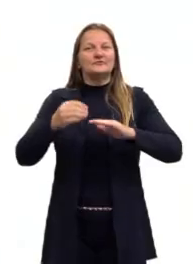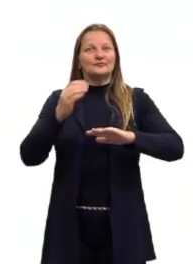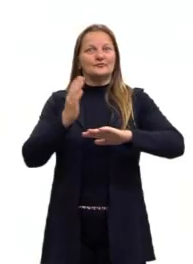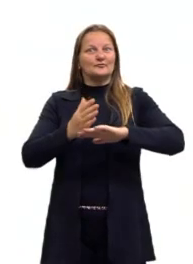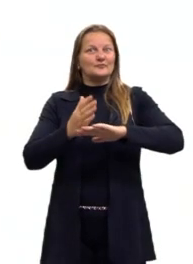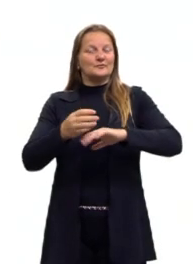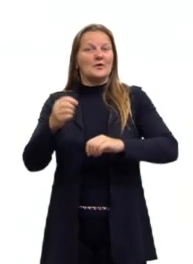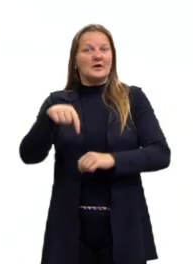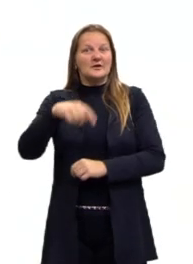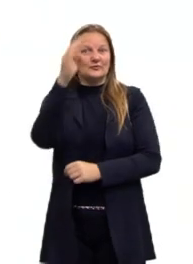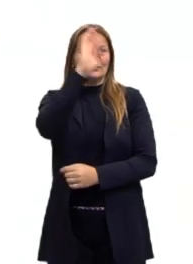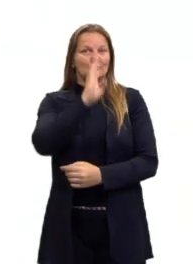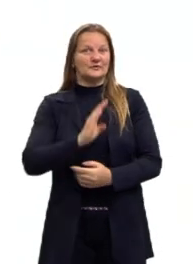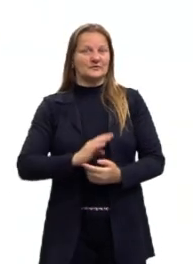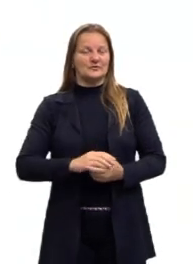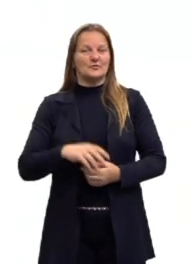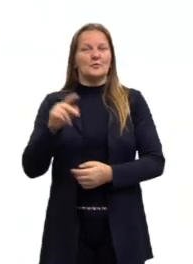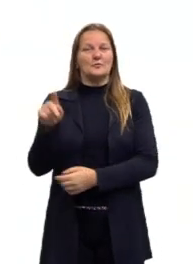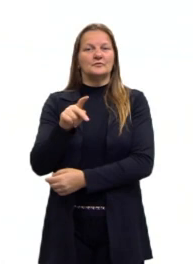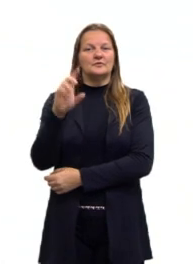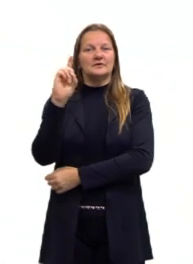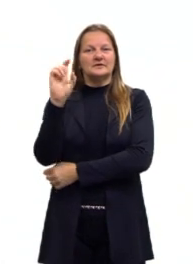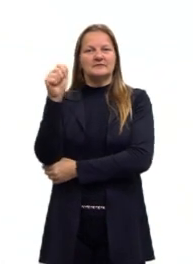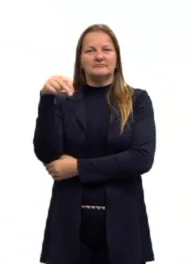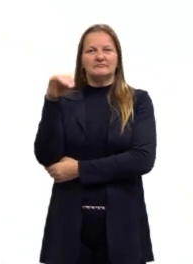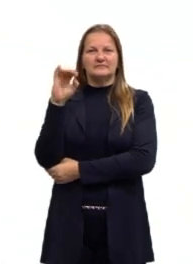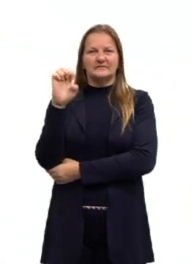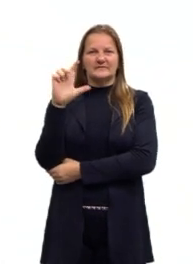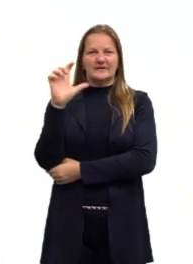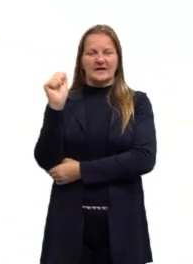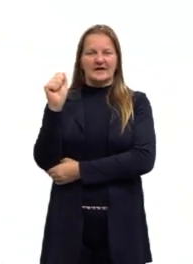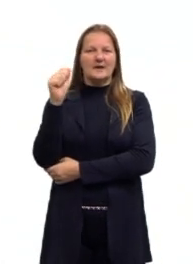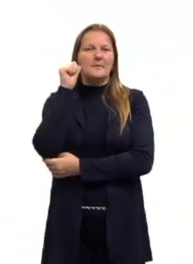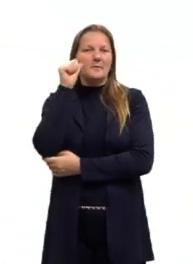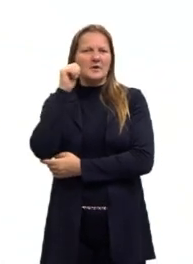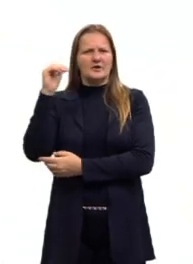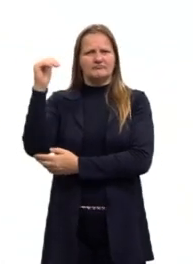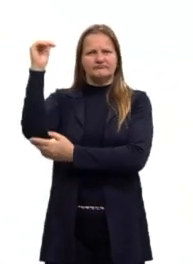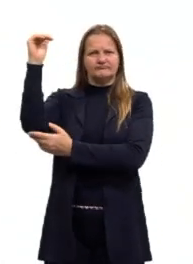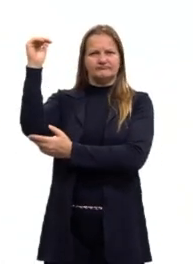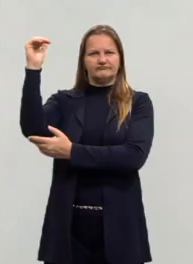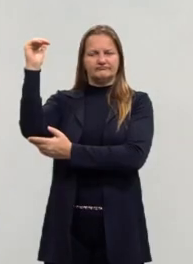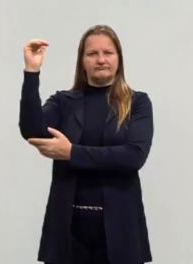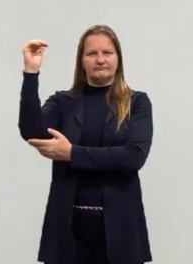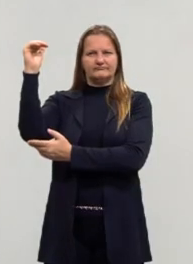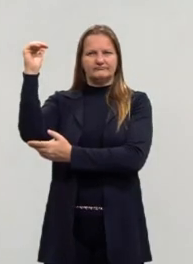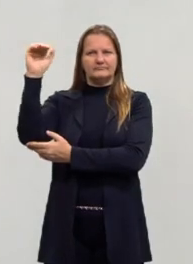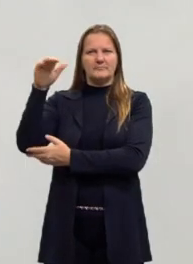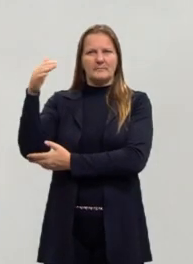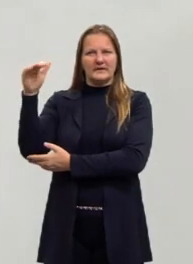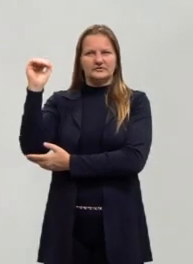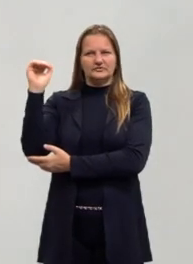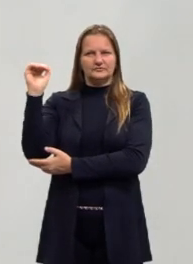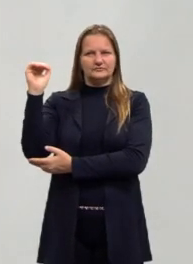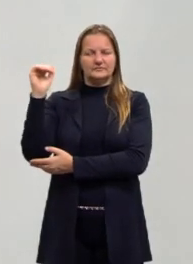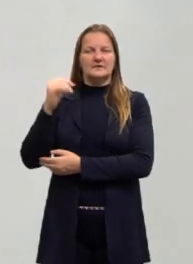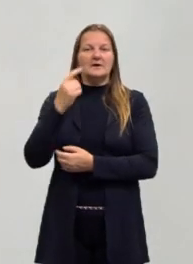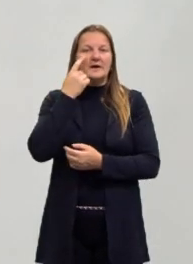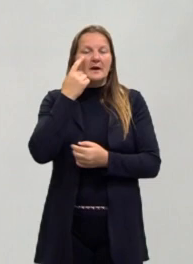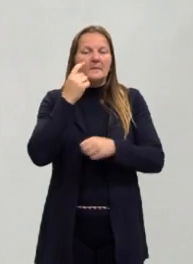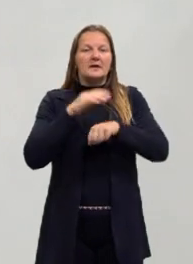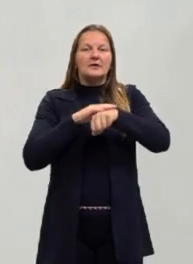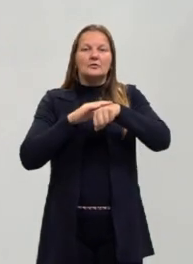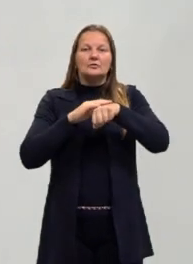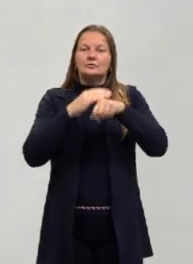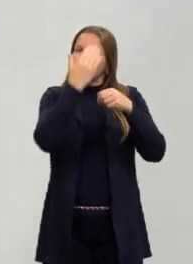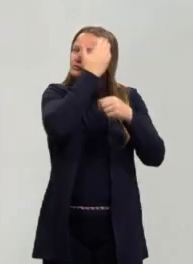Brasil. Então eu sou a professora Daniela, sou uma mulher de estatura baixa, mediana, cabelos e olhos castanhos,